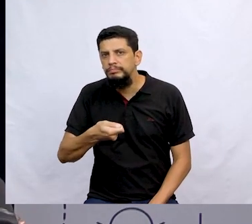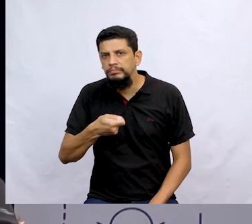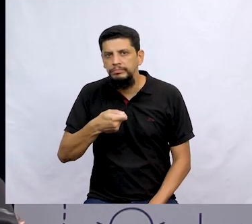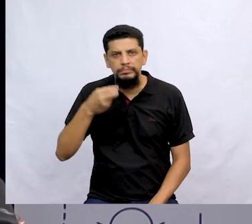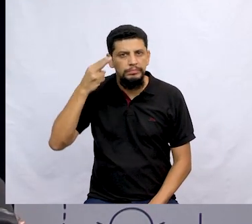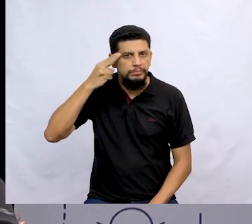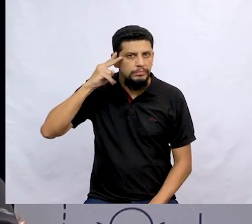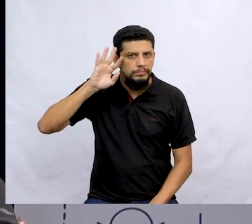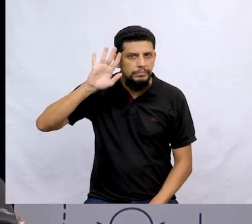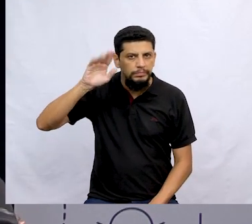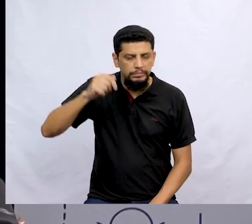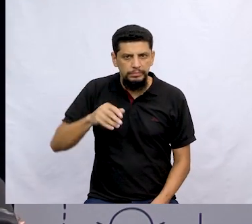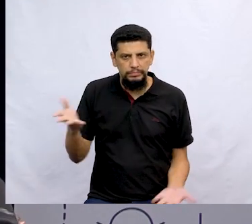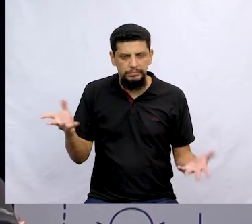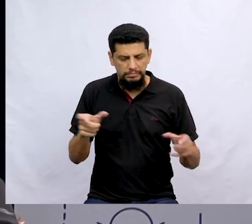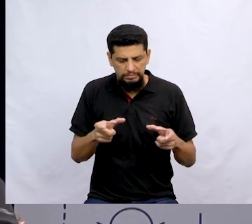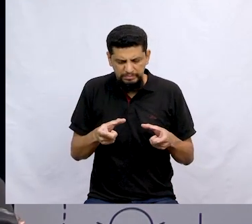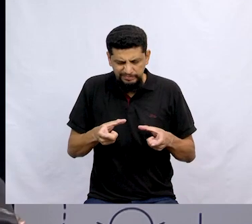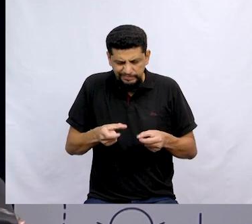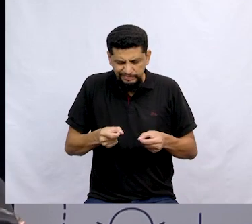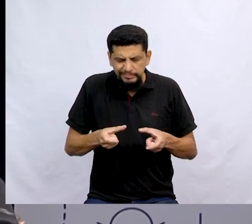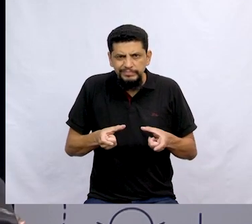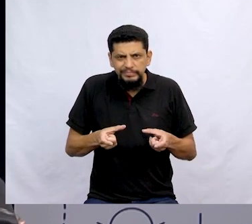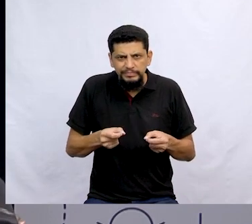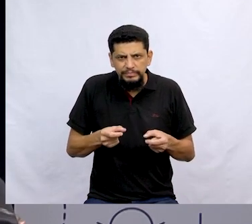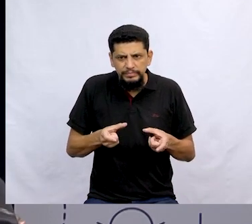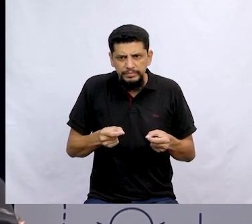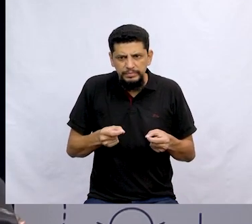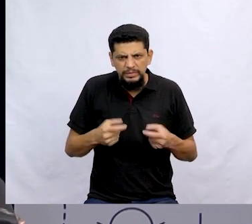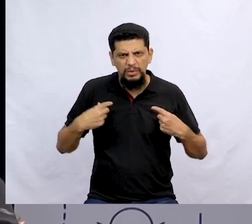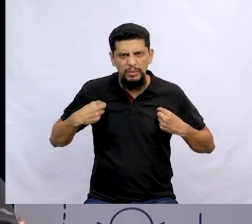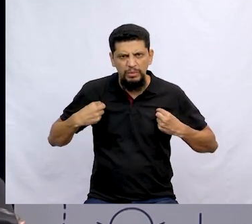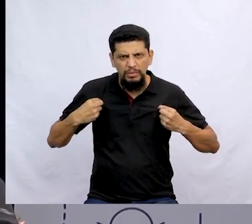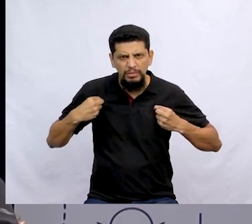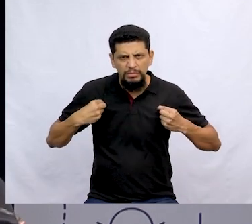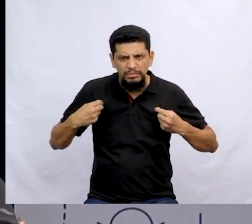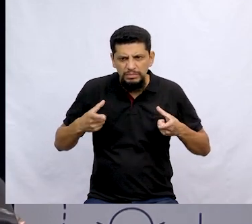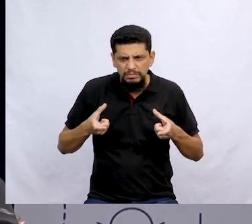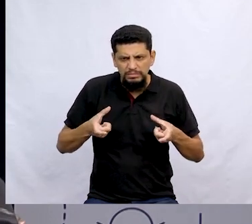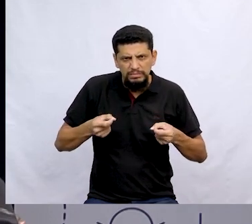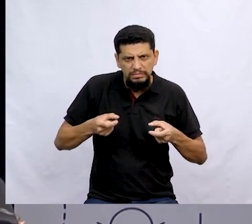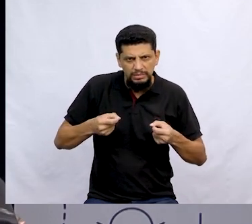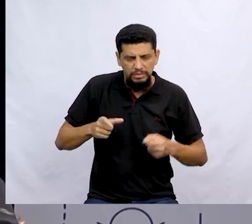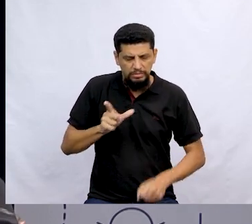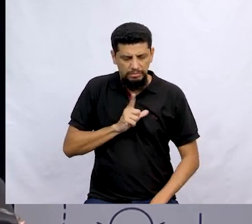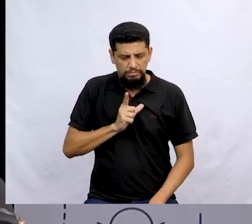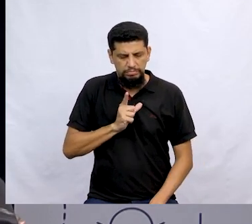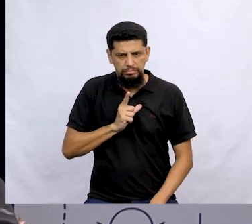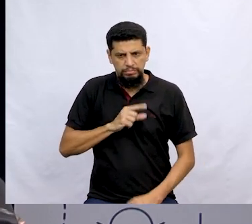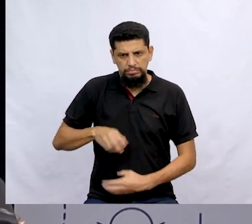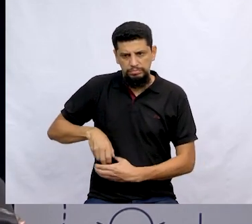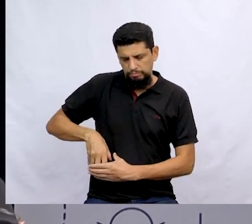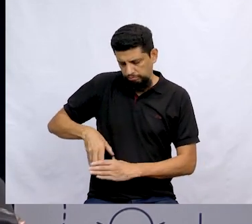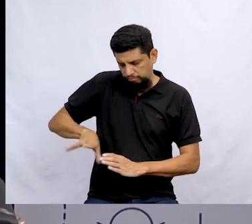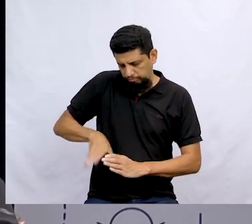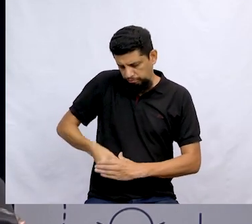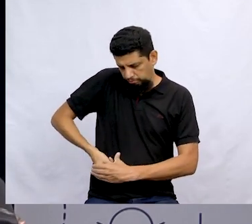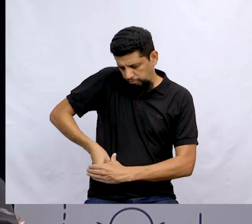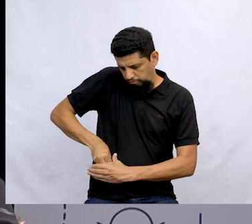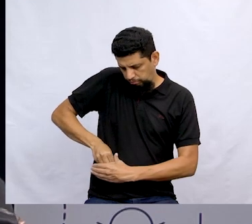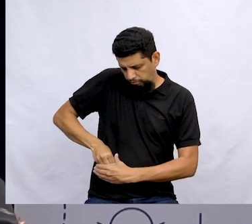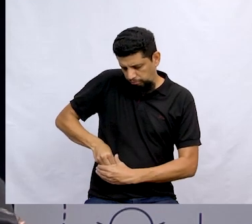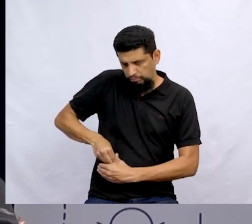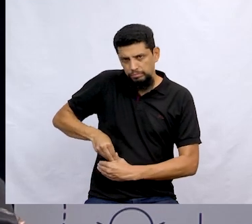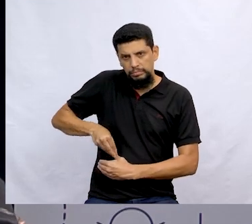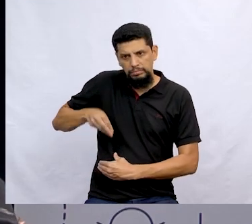será que nós estamos falando? E prendedor? Será que é o prendedor de roupa? Deixa eu ver, até trouxe um aqui, pessoal. Tinha um prendedor